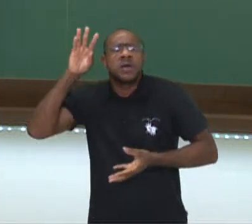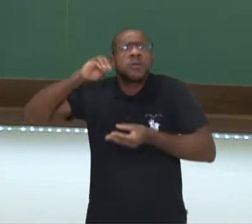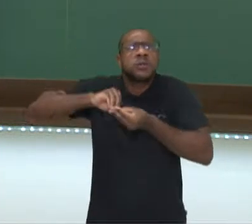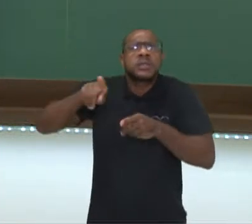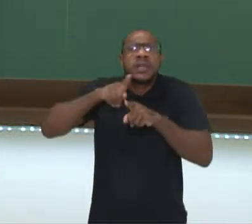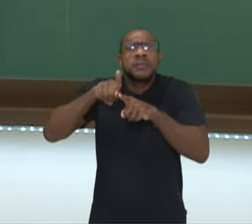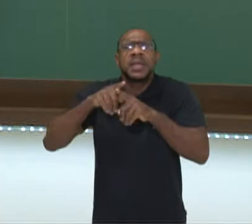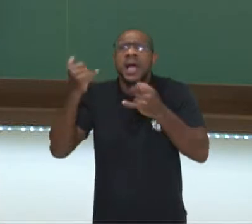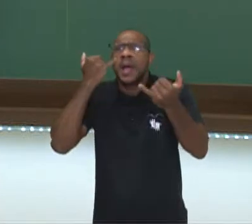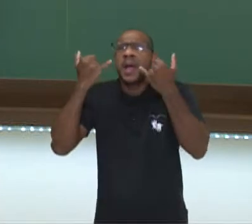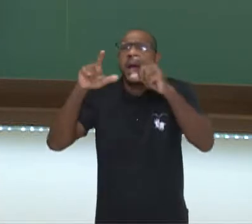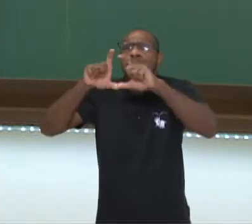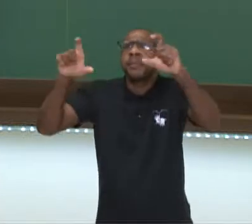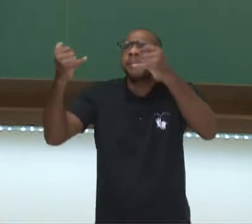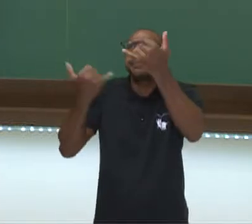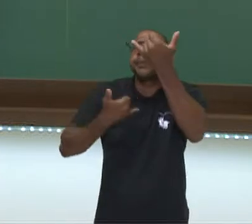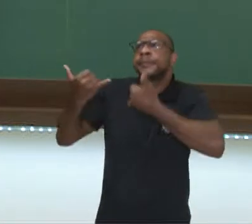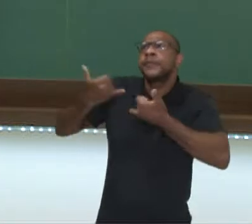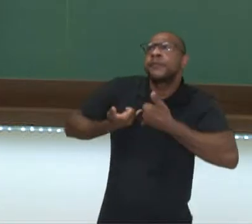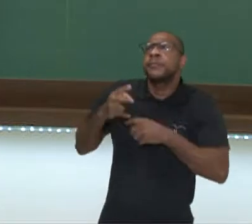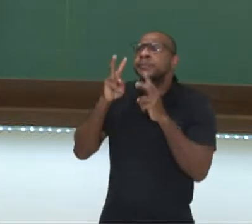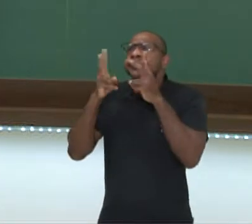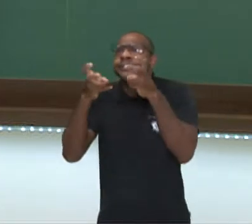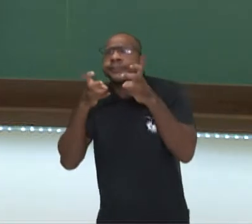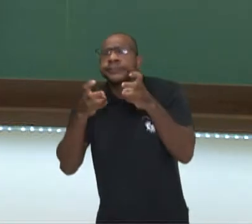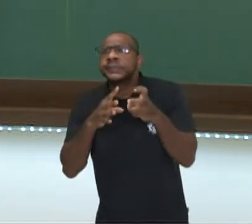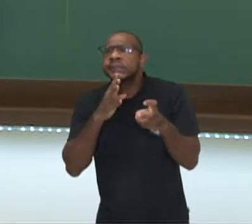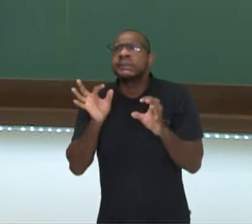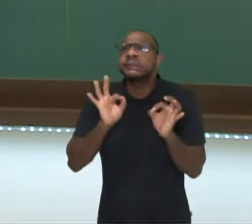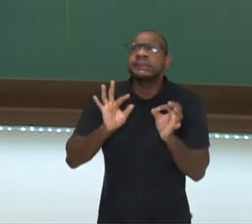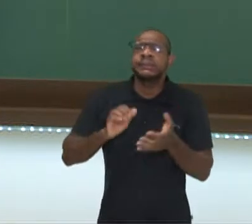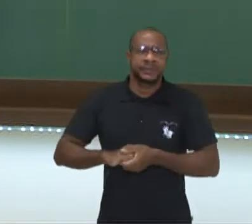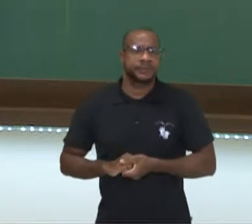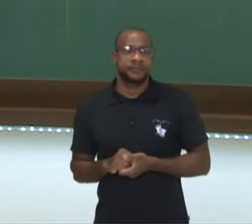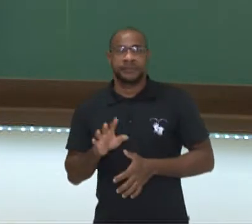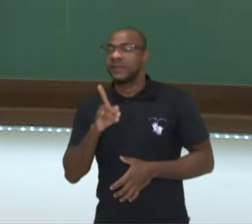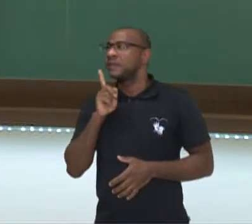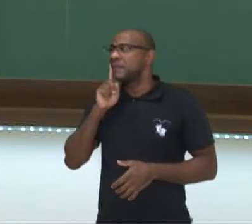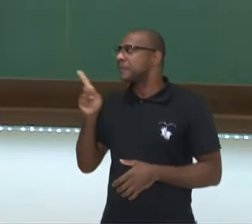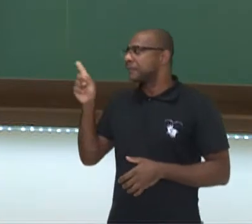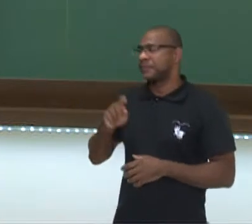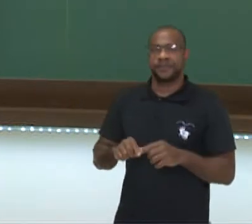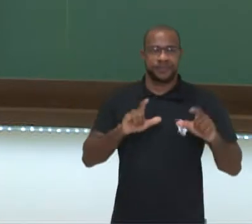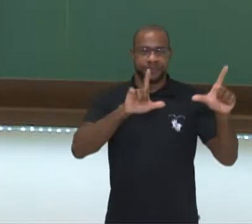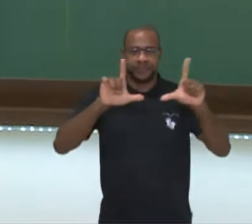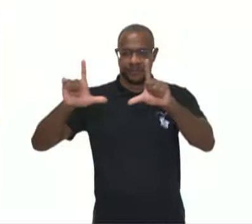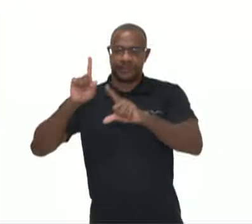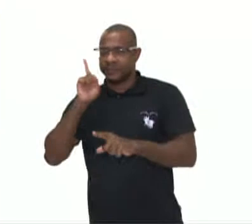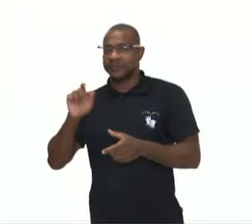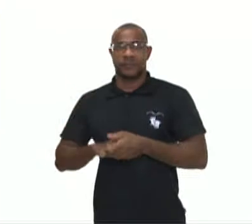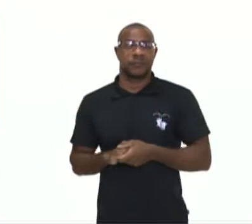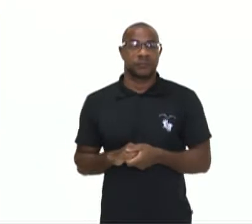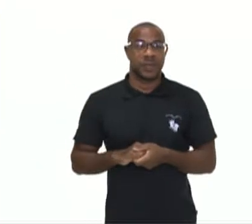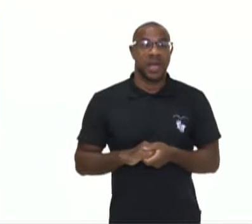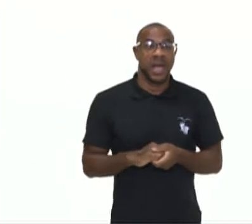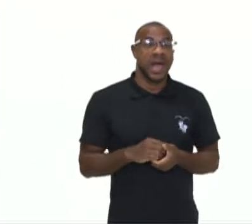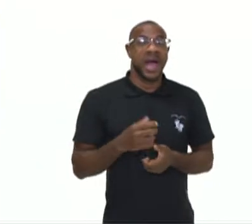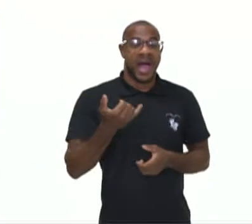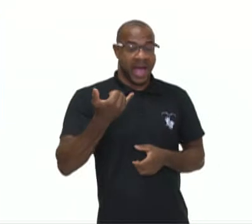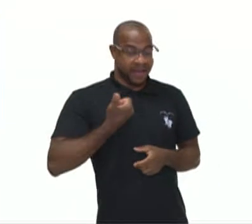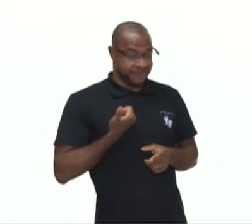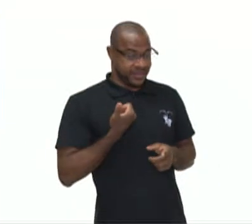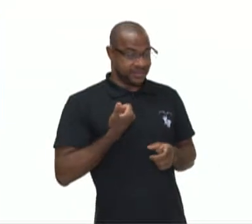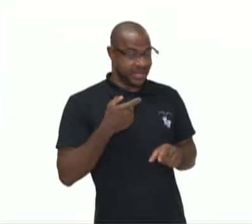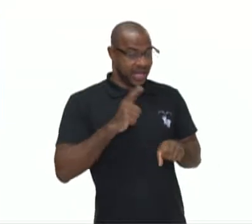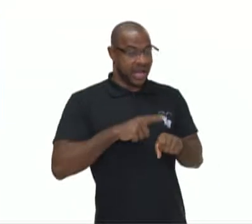recebemos. Vejam aqui alguns exemplos. Nessa tirinha, nós temos um motorista que diz o seguinte, avise a hora que bater.